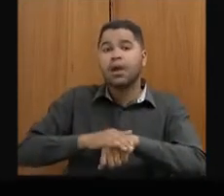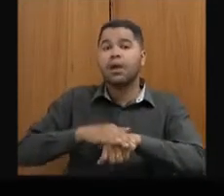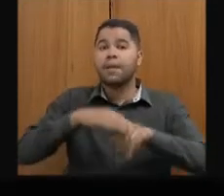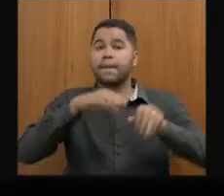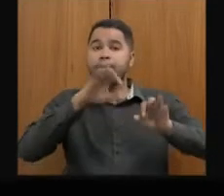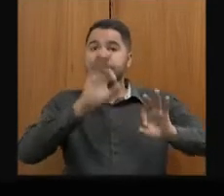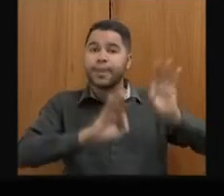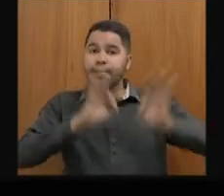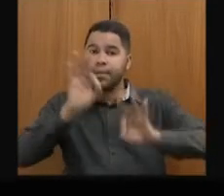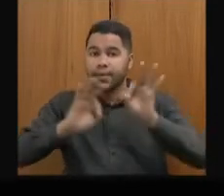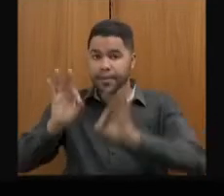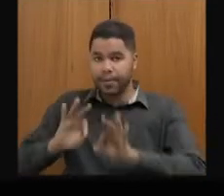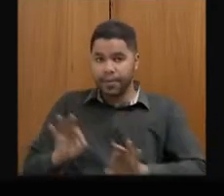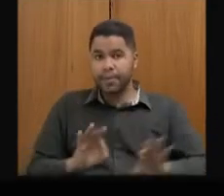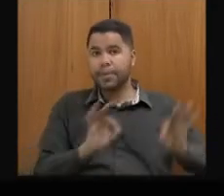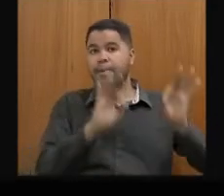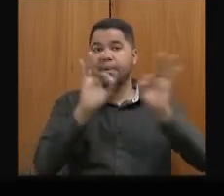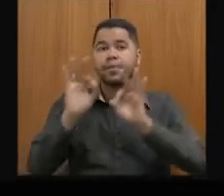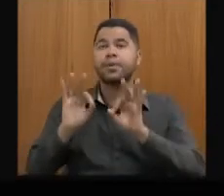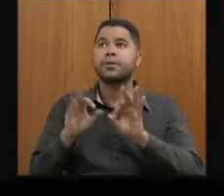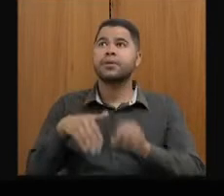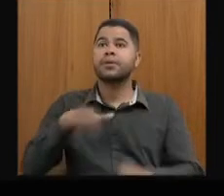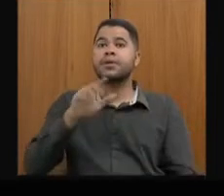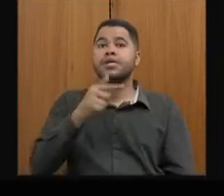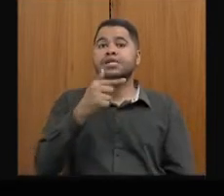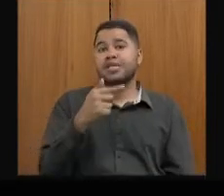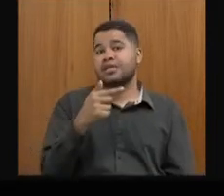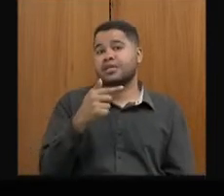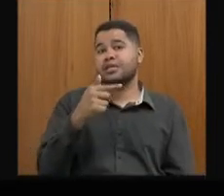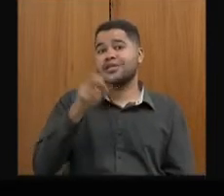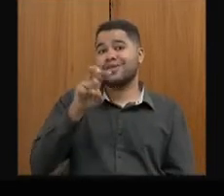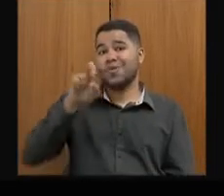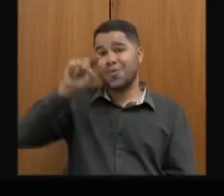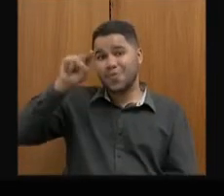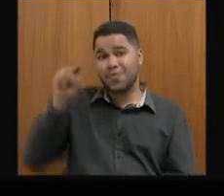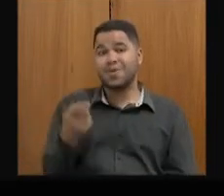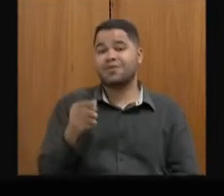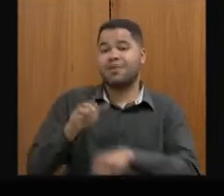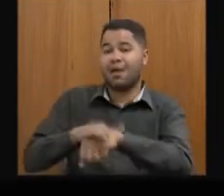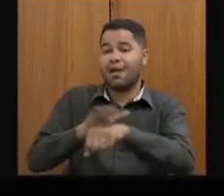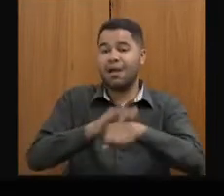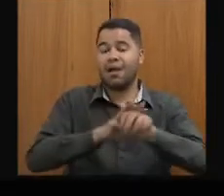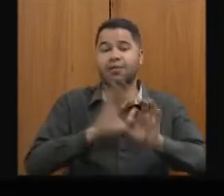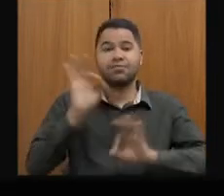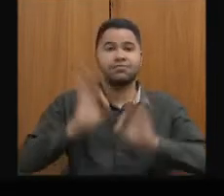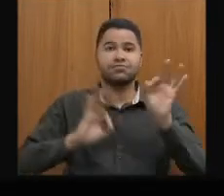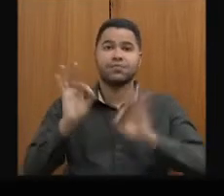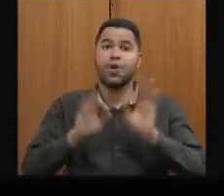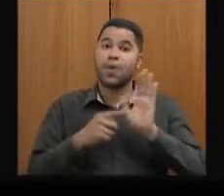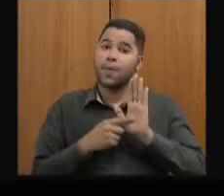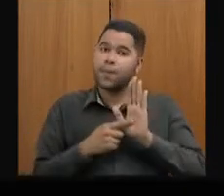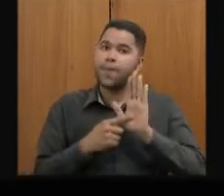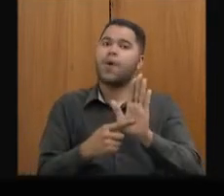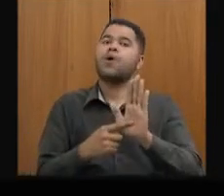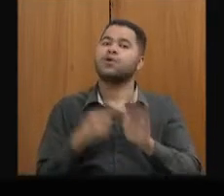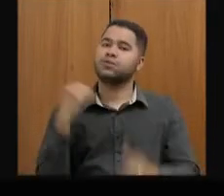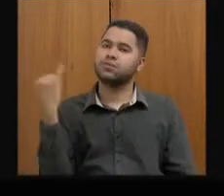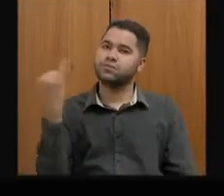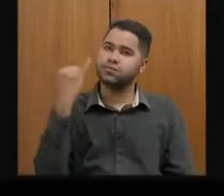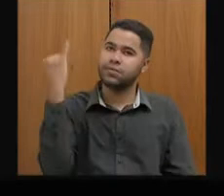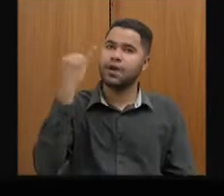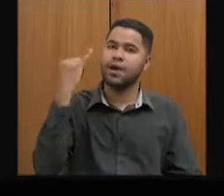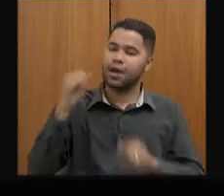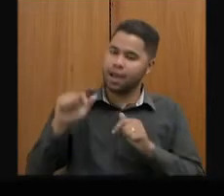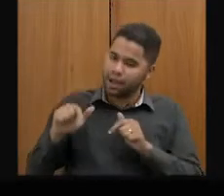cada vez mais a autorregularização, tivemos mais de 75 mil autorregularizações. Isso mostra a relevância dessa